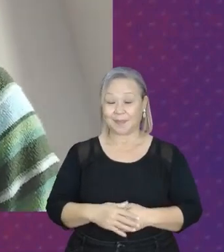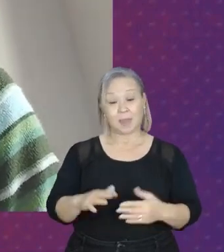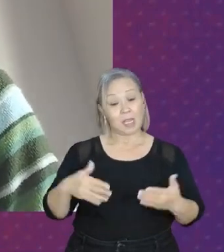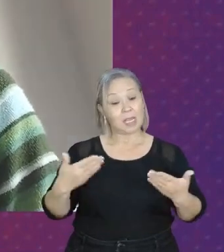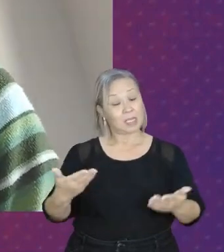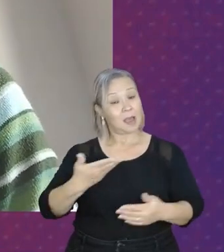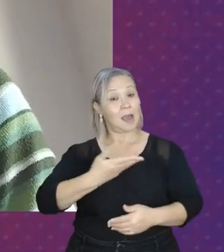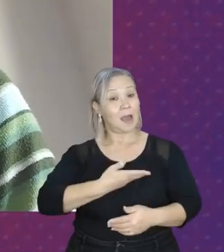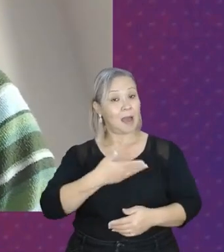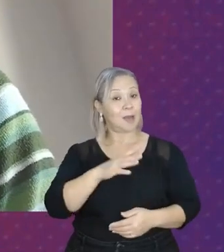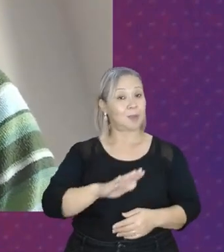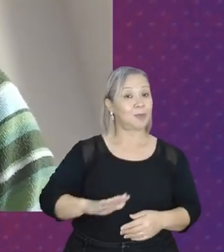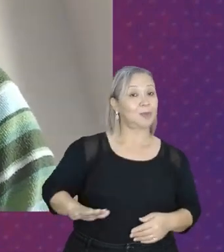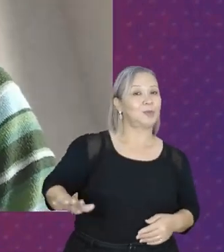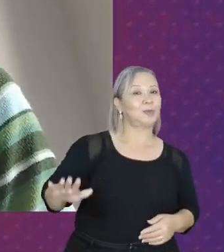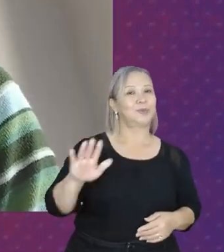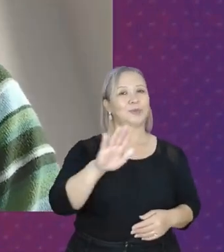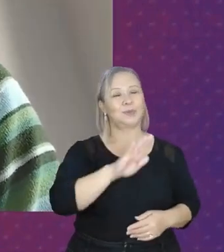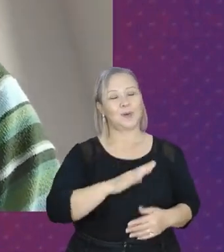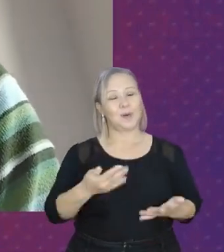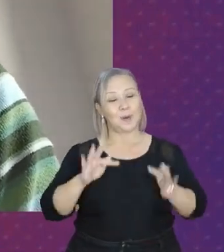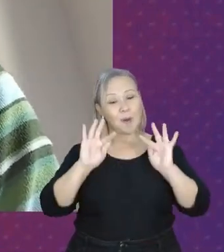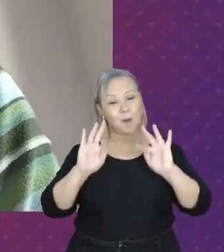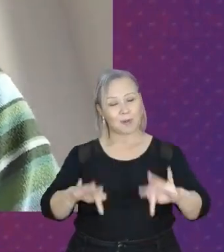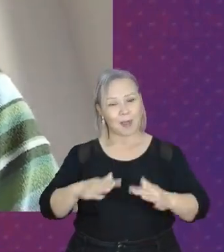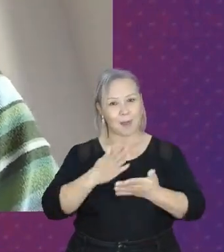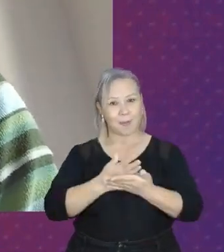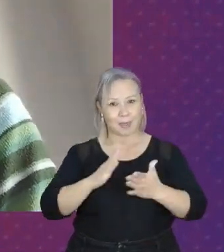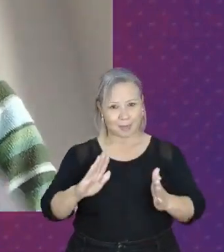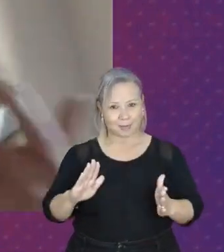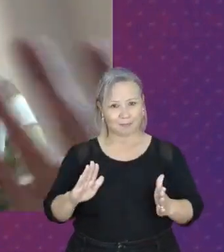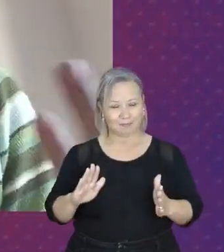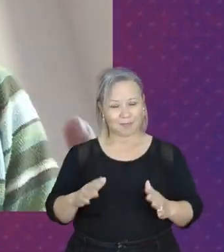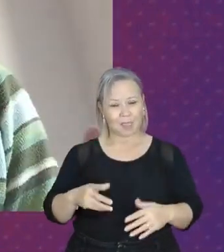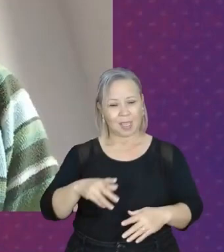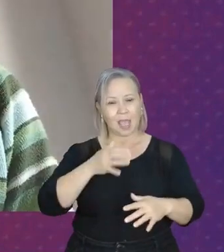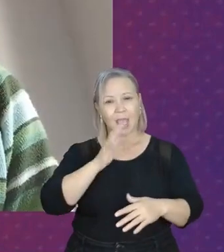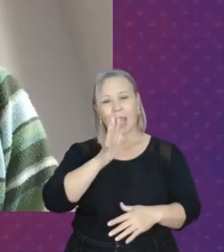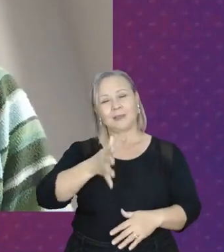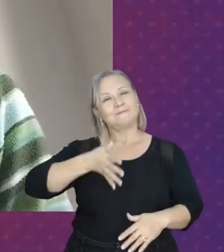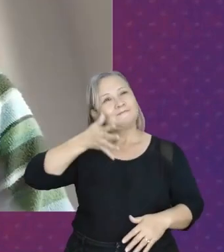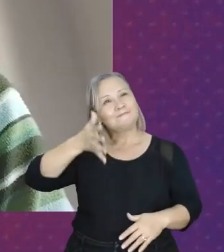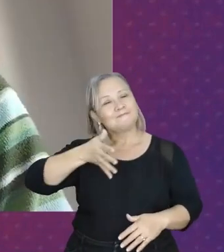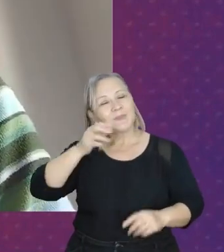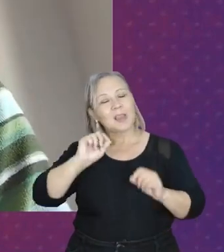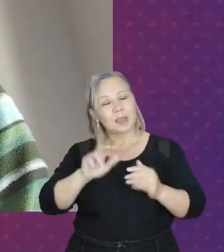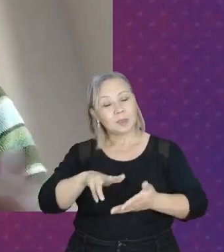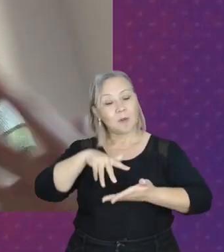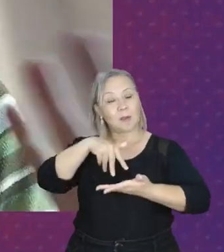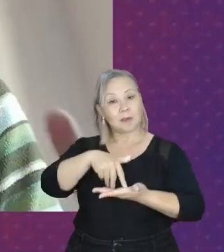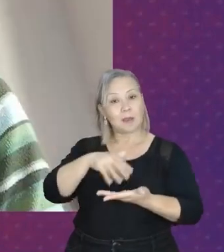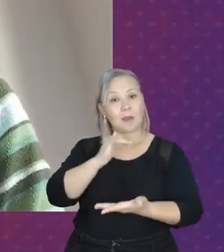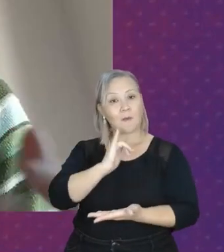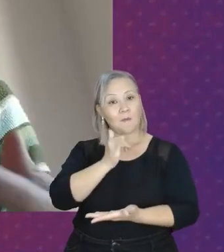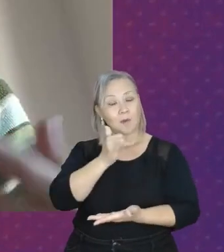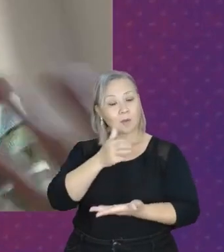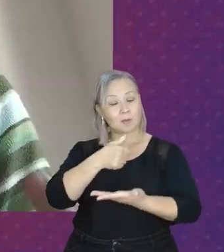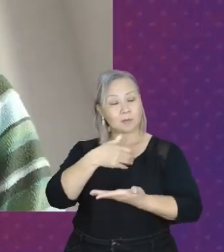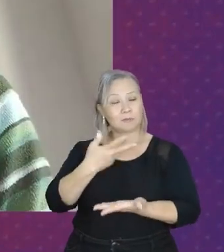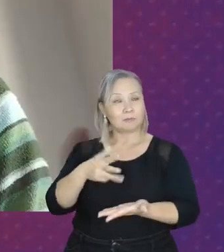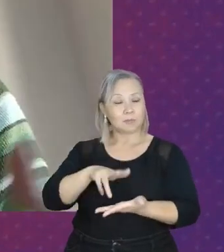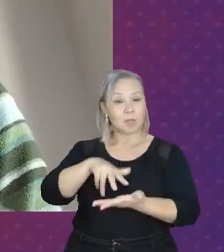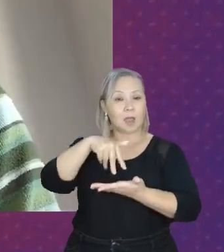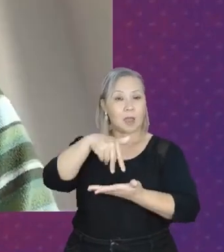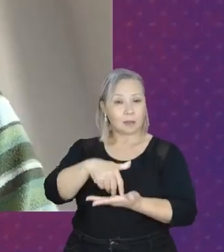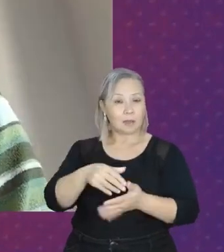companheiras, finalizo aqui dizendo que estou à disposição para a construção de projetos de